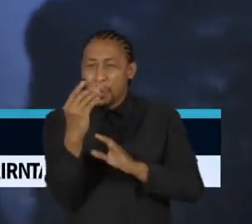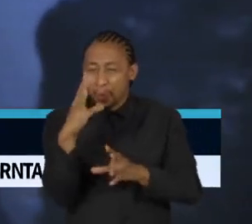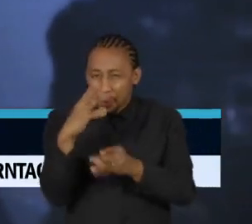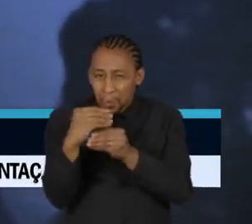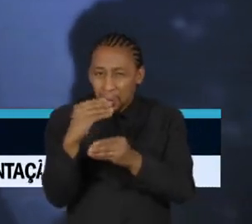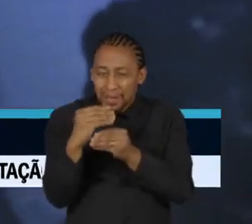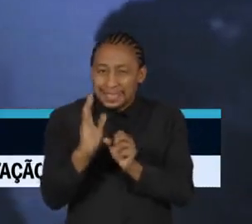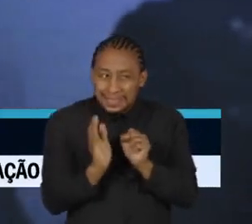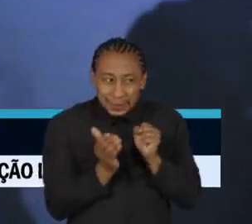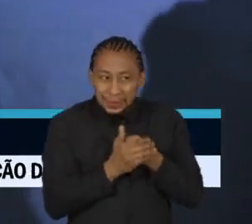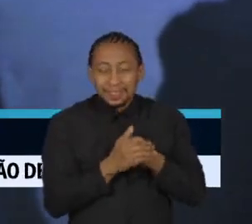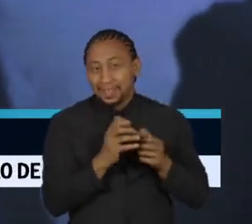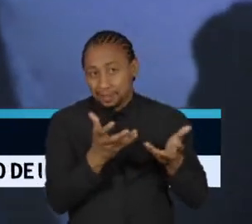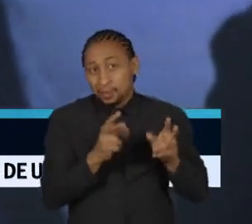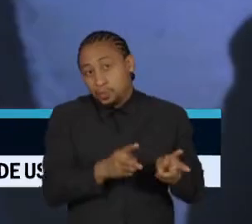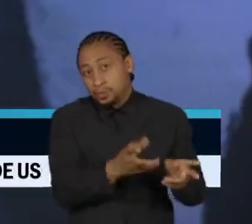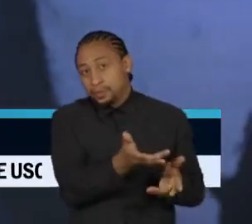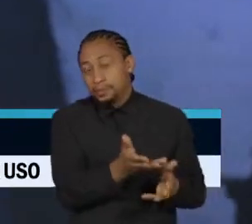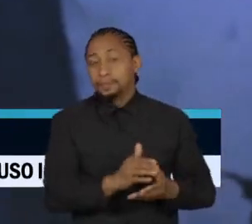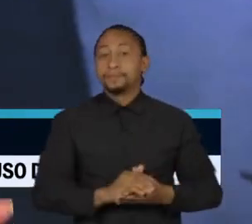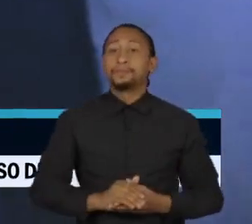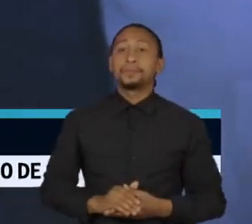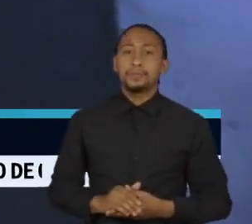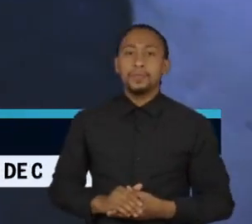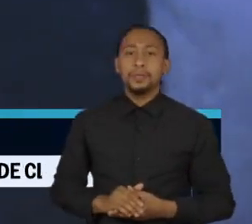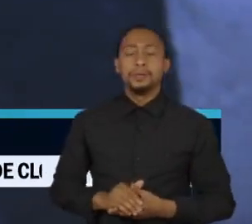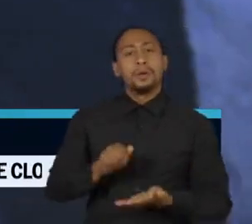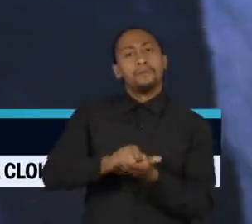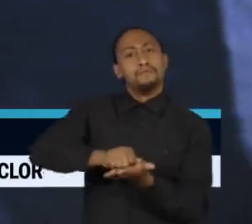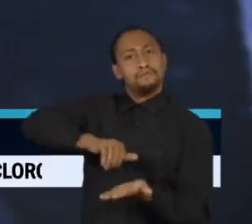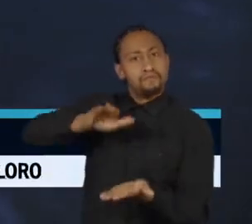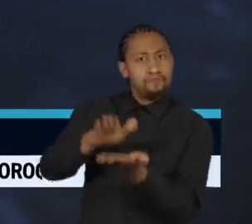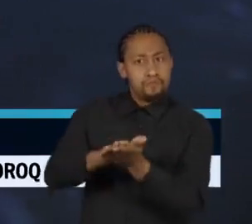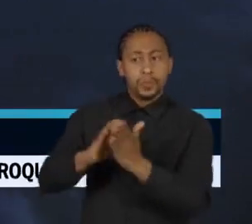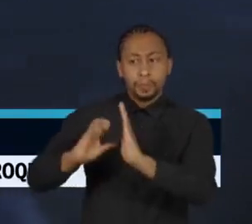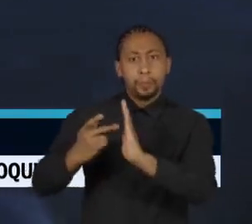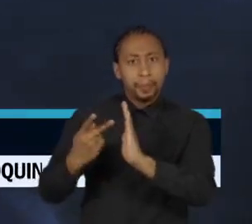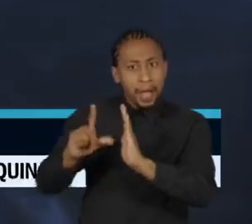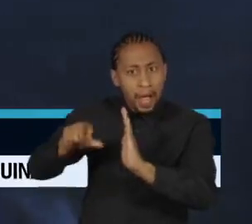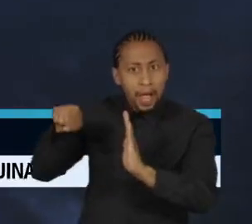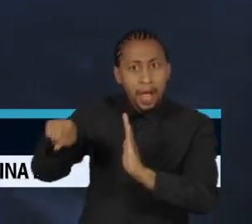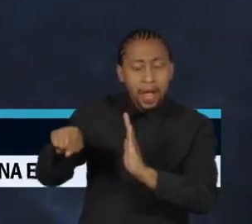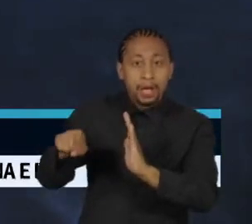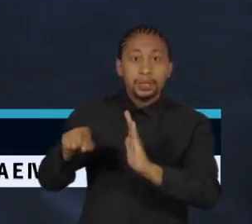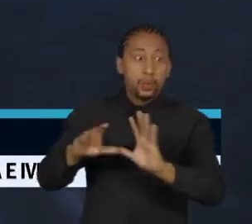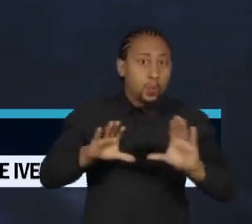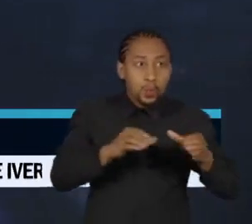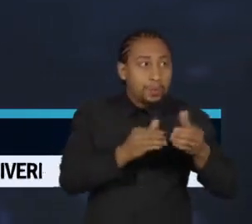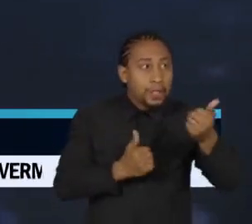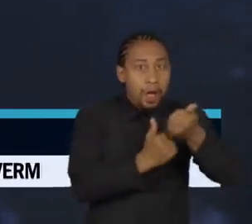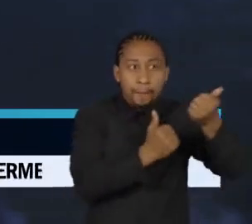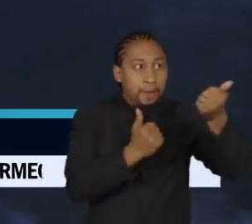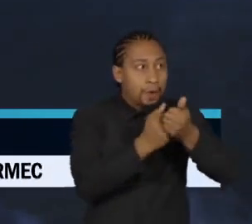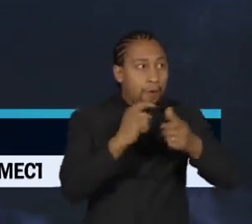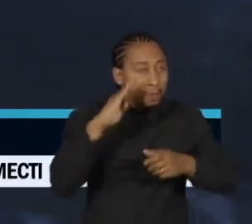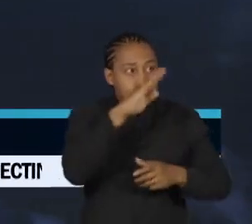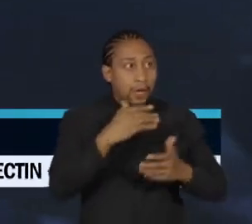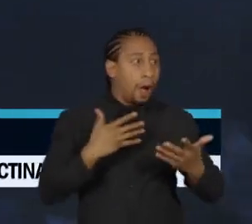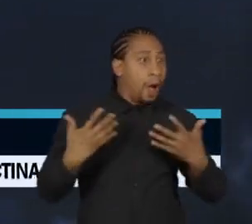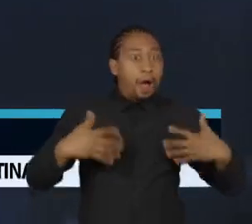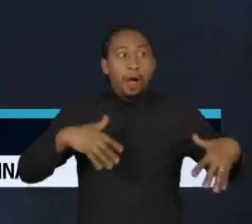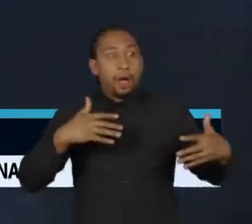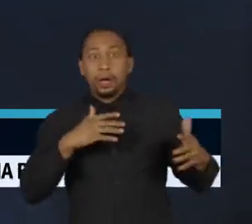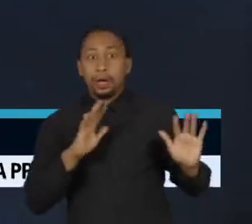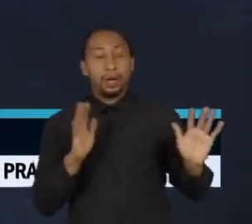A multa milionária aplicada ao PL Partido de Jair Bolsonaro deixou apoiadores do Presidente da República ainda mais agressivos. Um